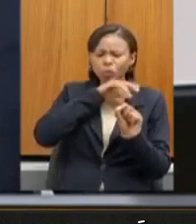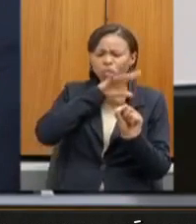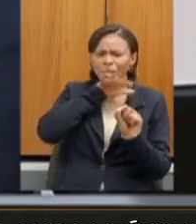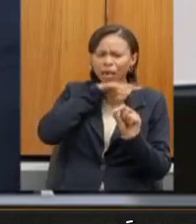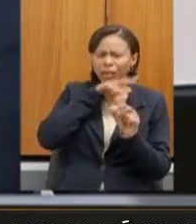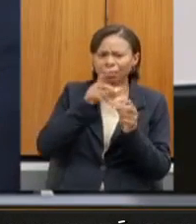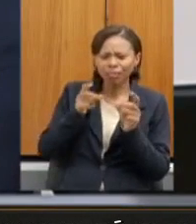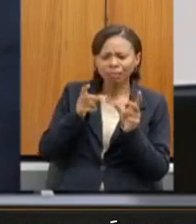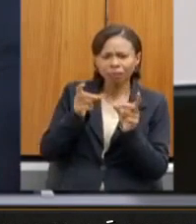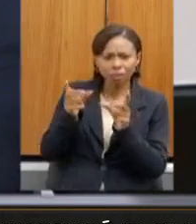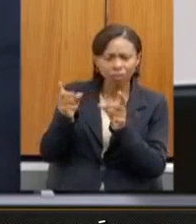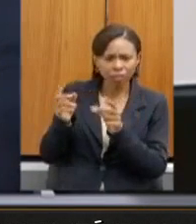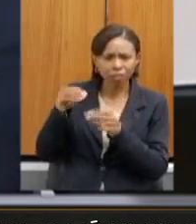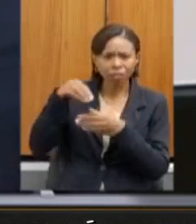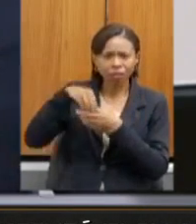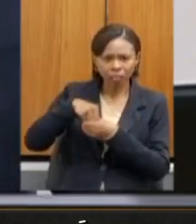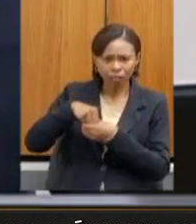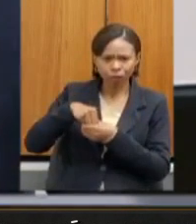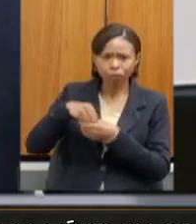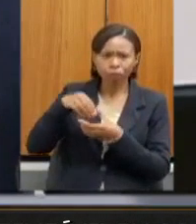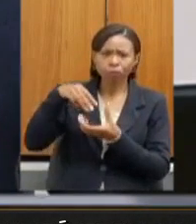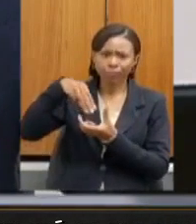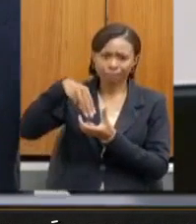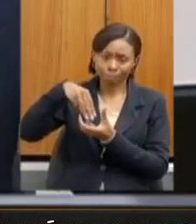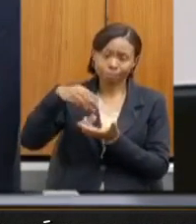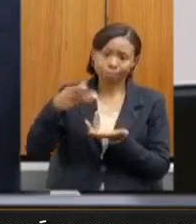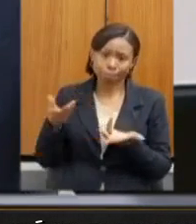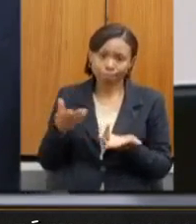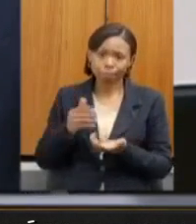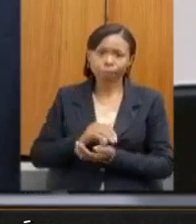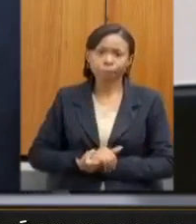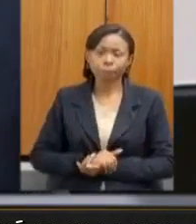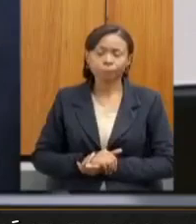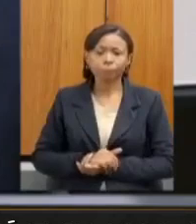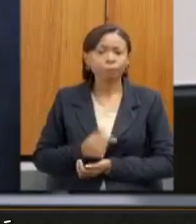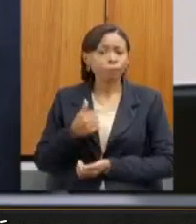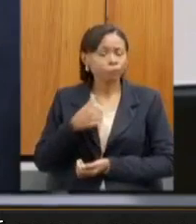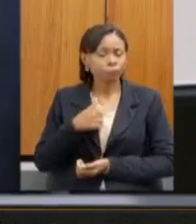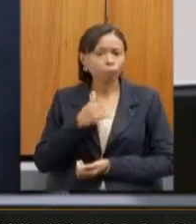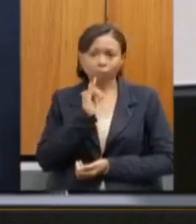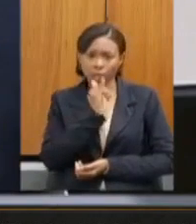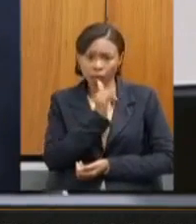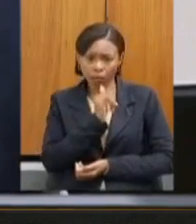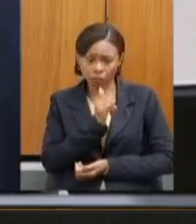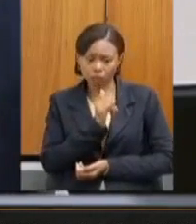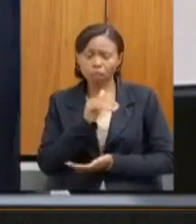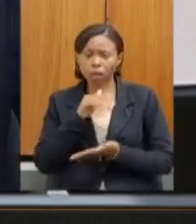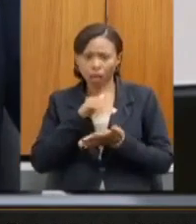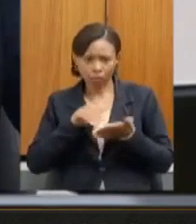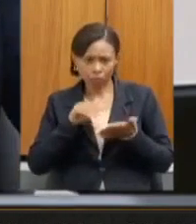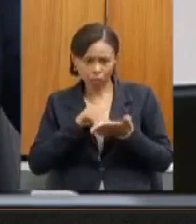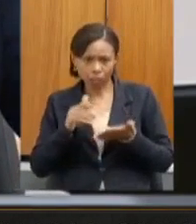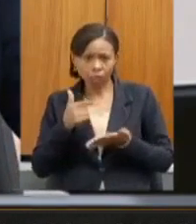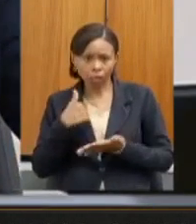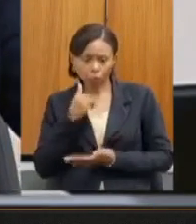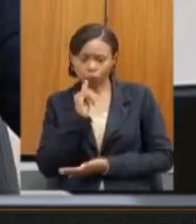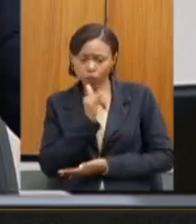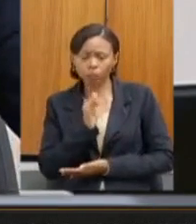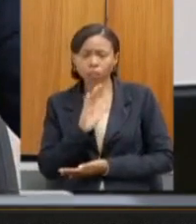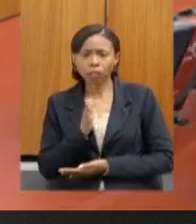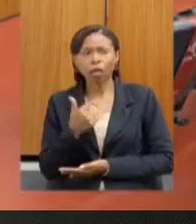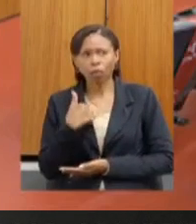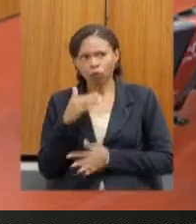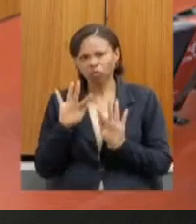hoje ainda no mercado central. E, como eu disse, secretária Marília, eu queria